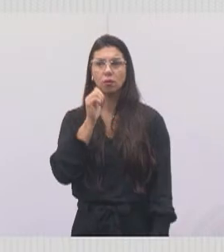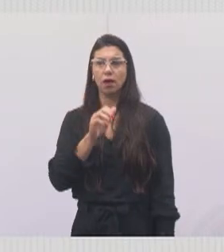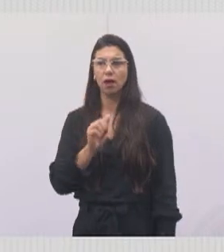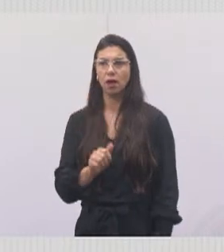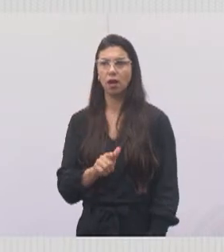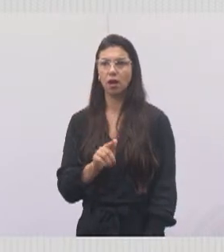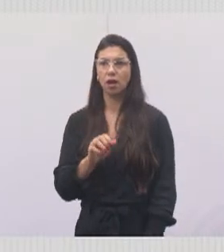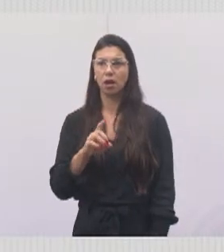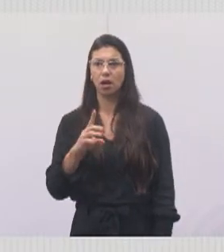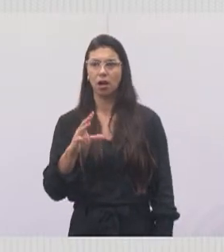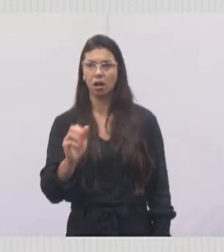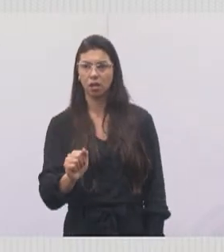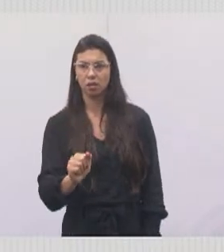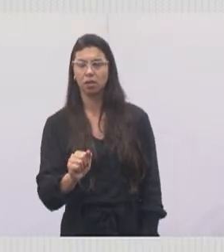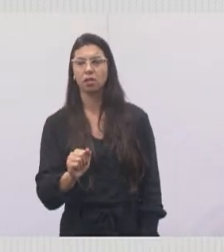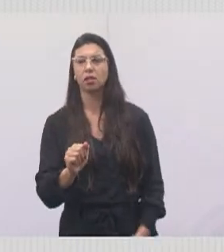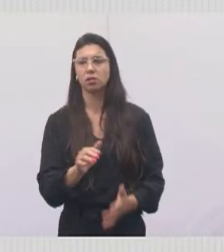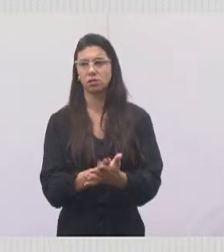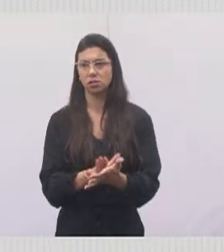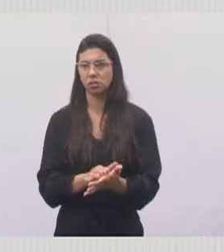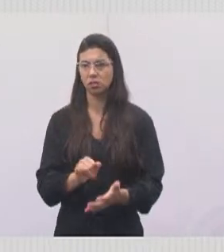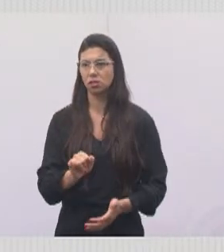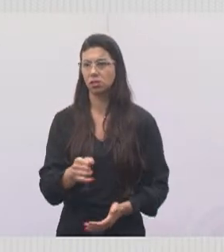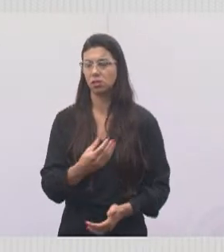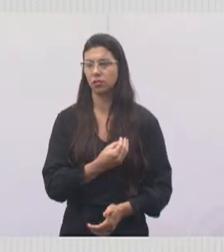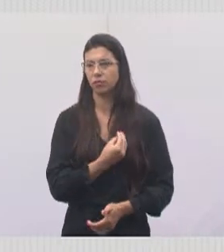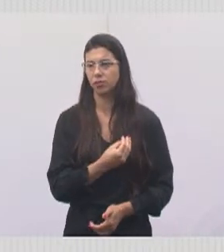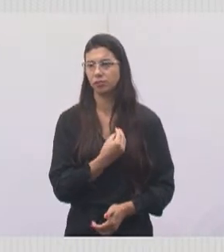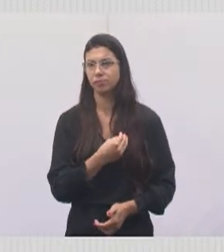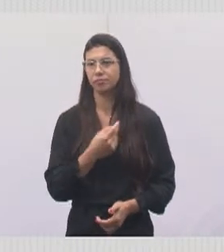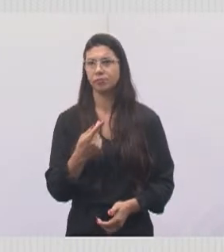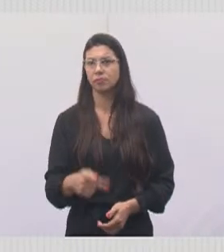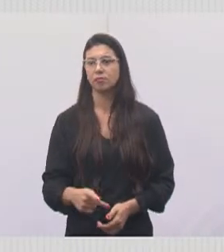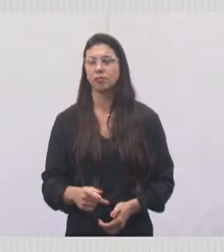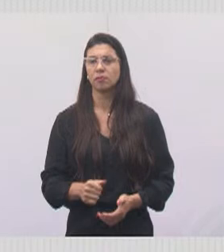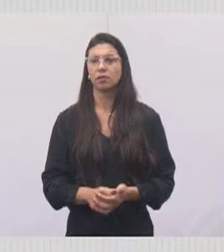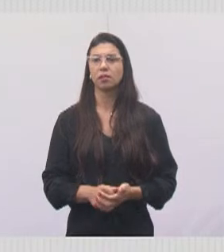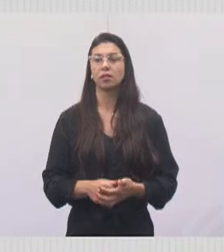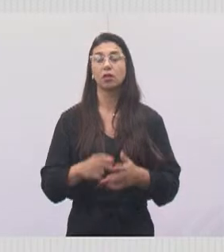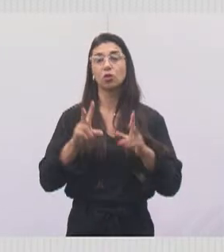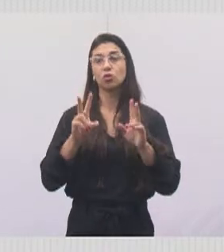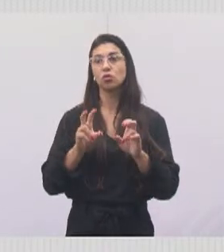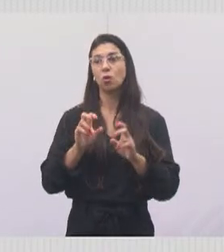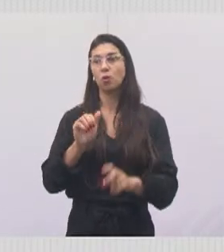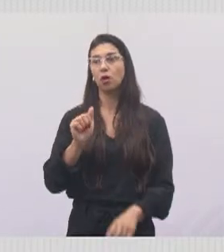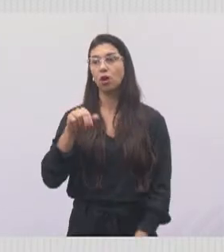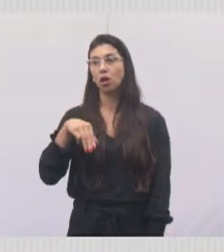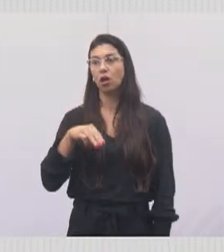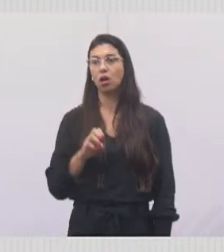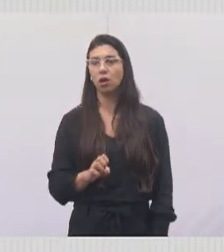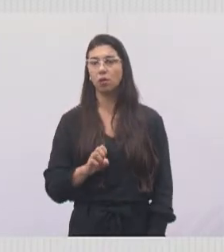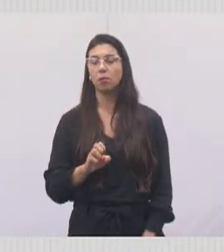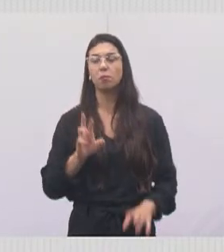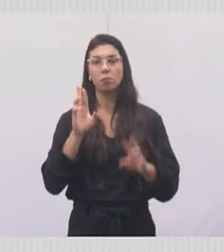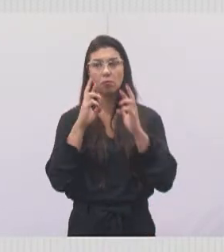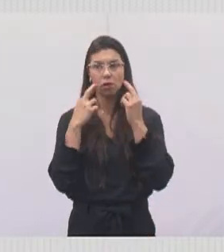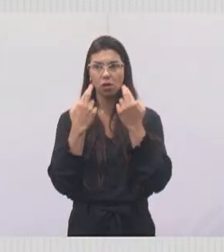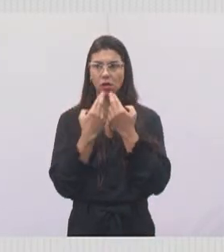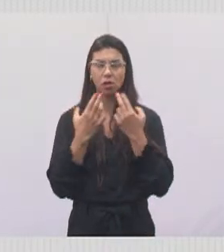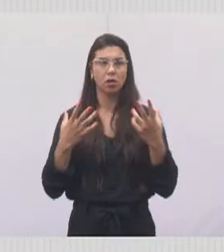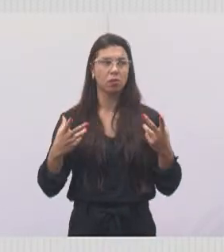de Jacaraí, falamos sobre a implementação do AME aqui na nossa cidade, foi uma reunião muito